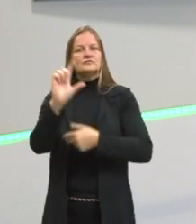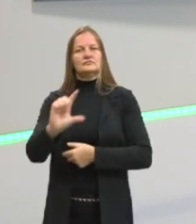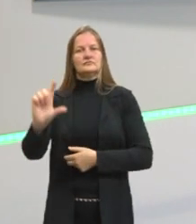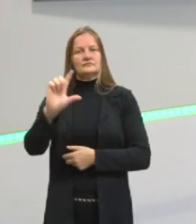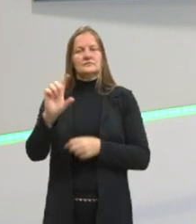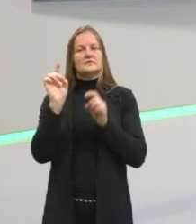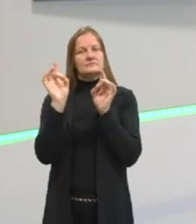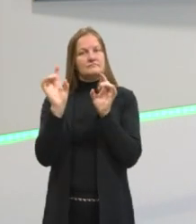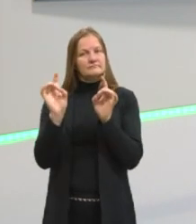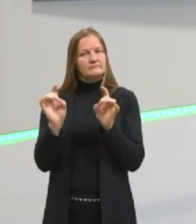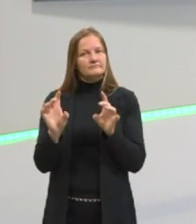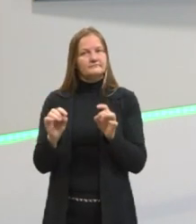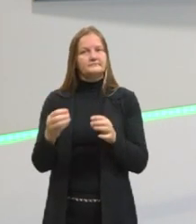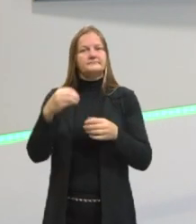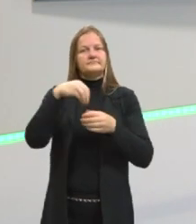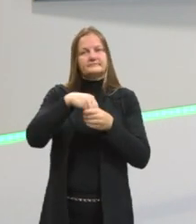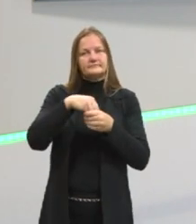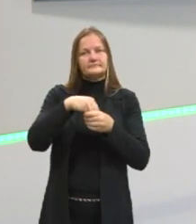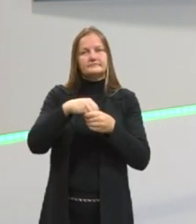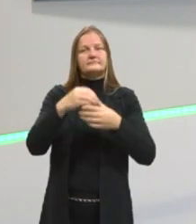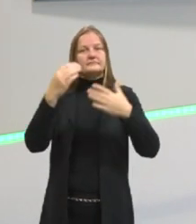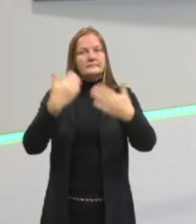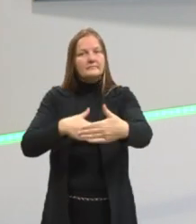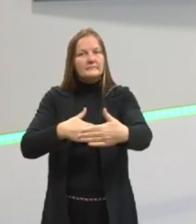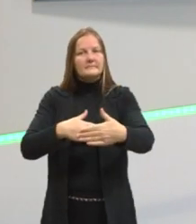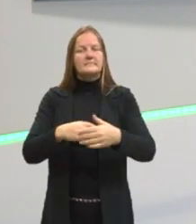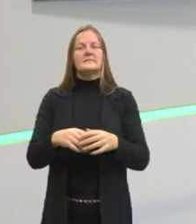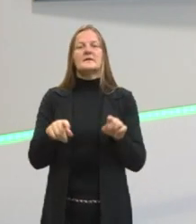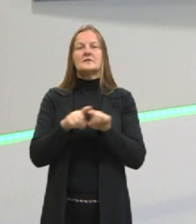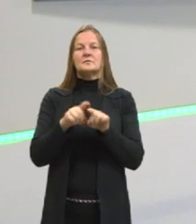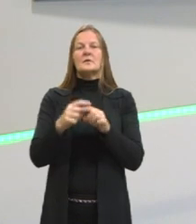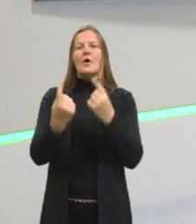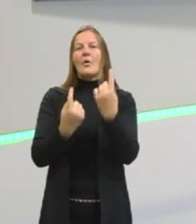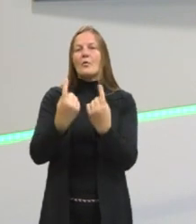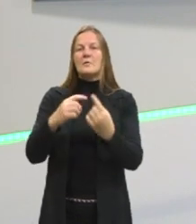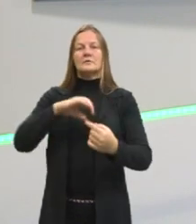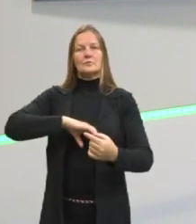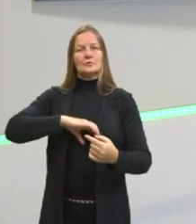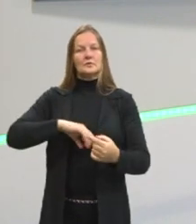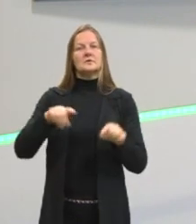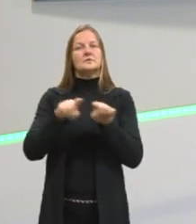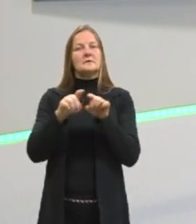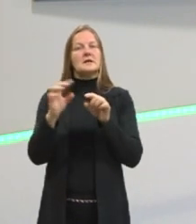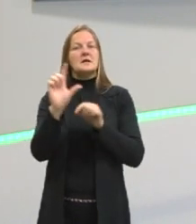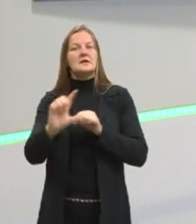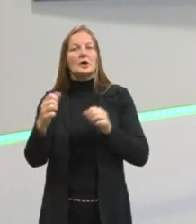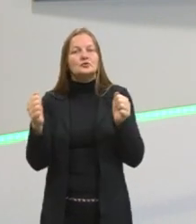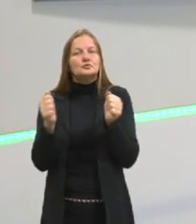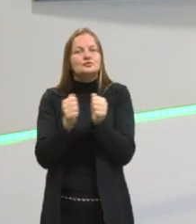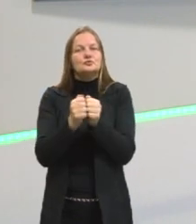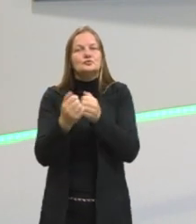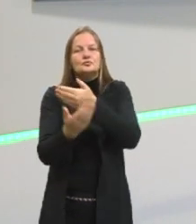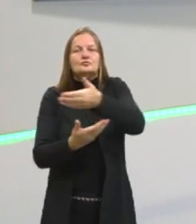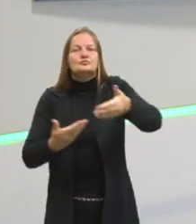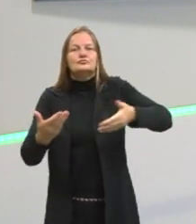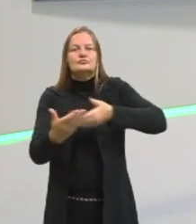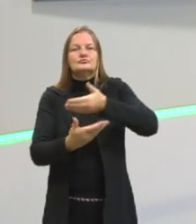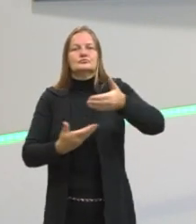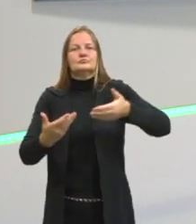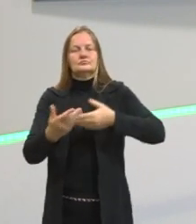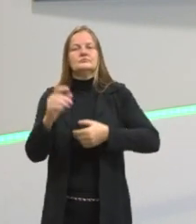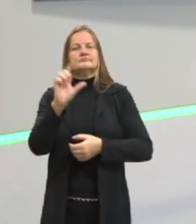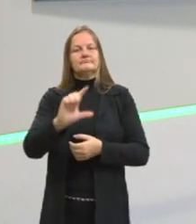especificamente na nossa prova. E muitas questões de língua portuguesa que trazem textos